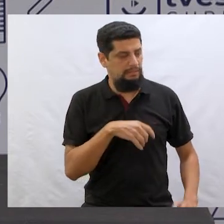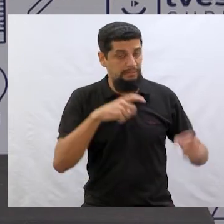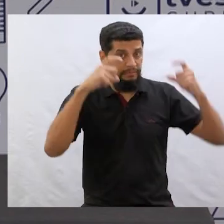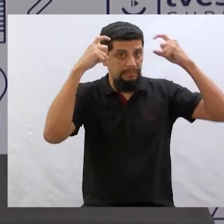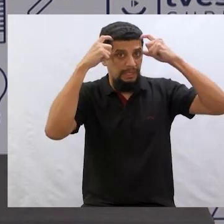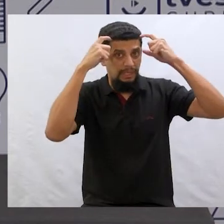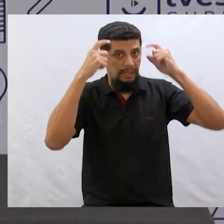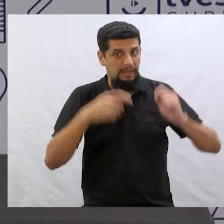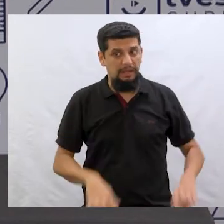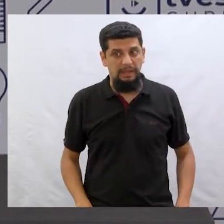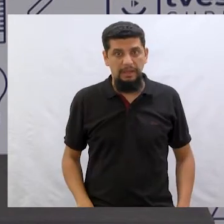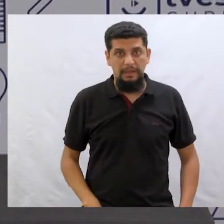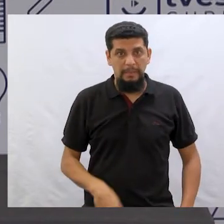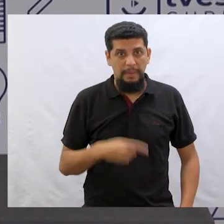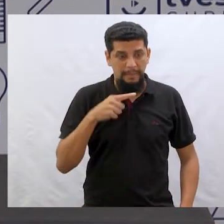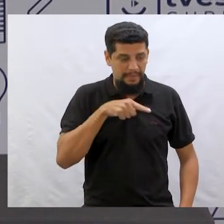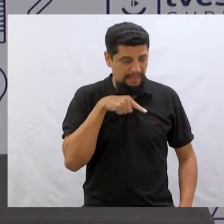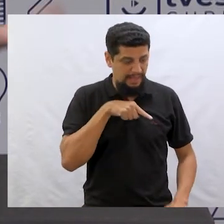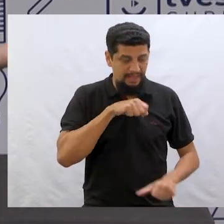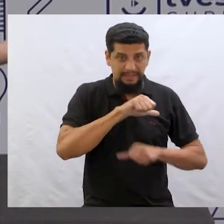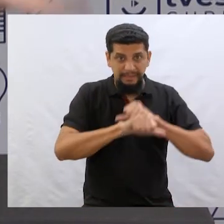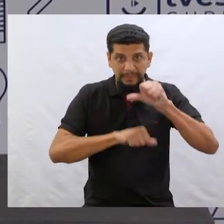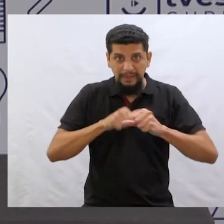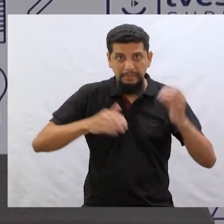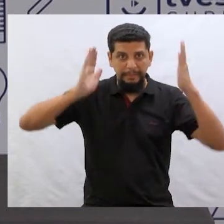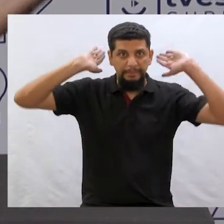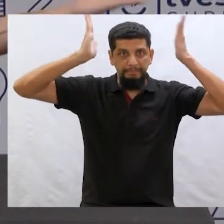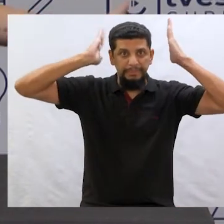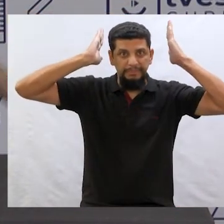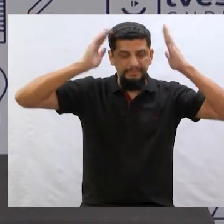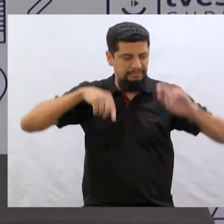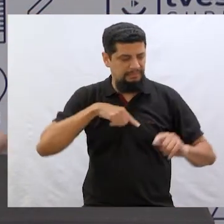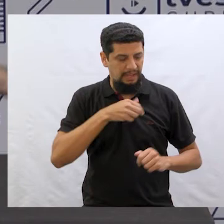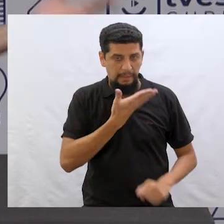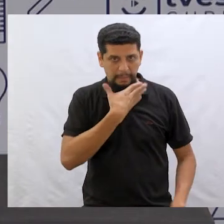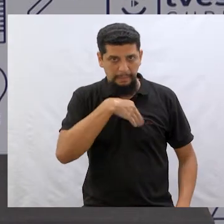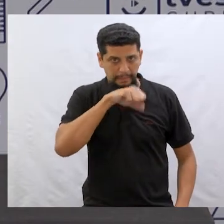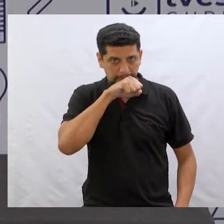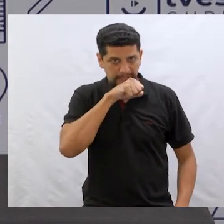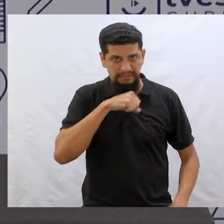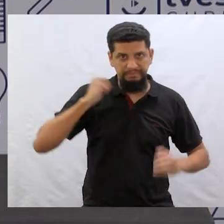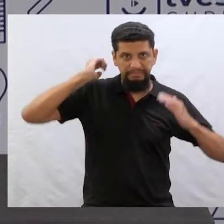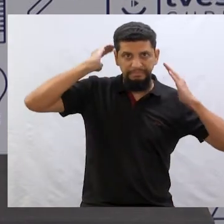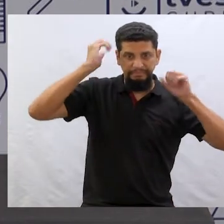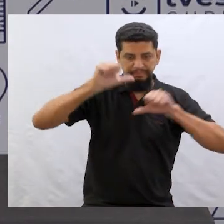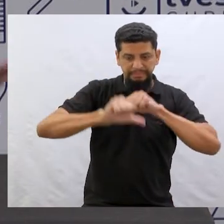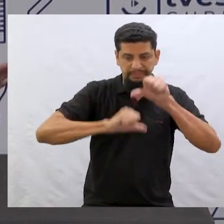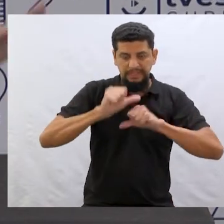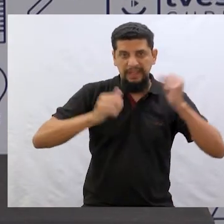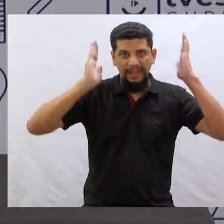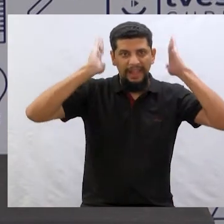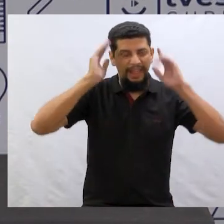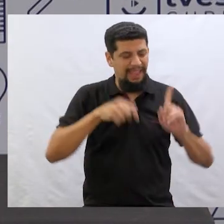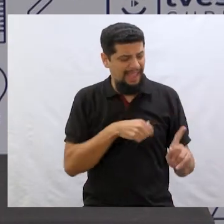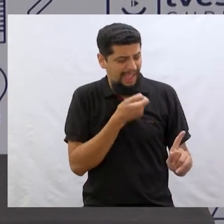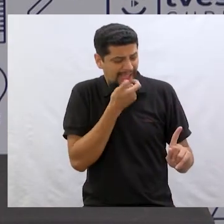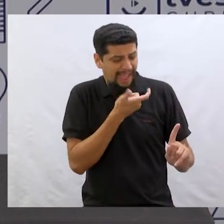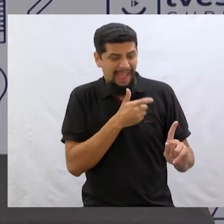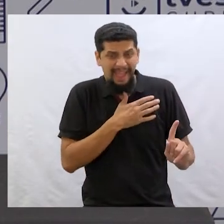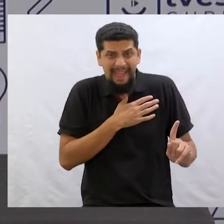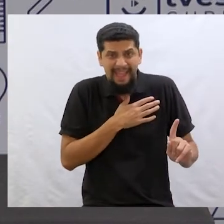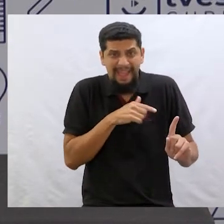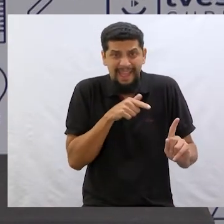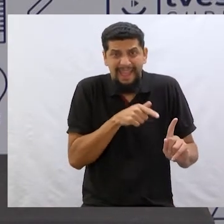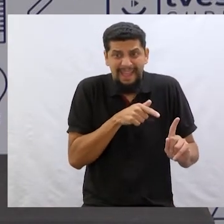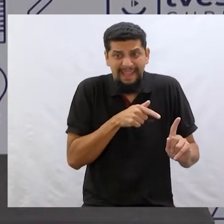próprio ursinho de pelúcia lá, papai virou jumento, papai virou jumento. E estava muito lá tirando